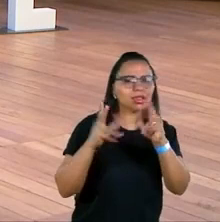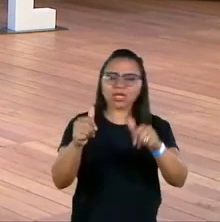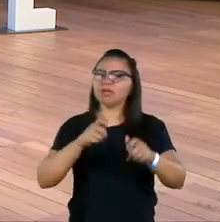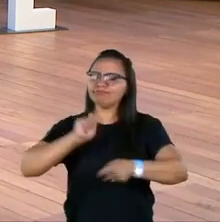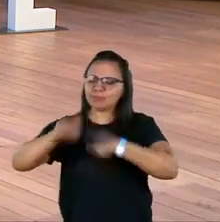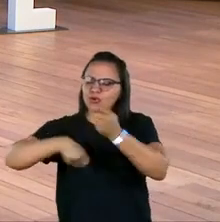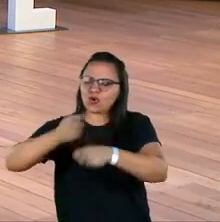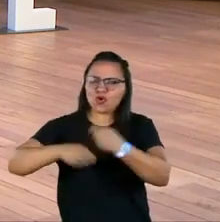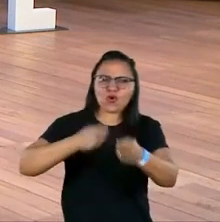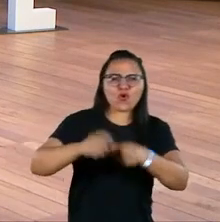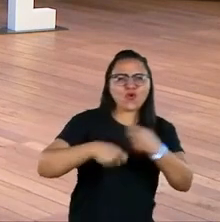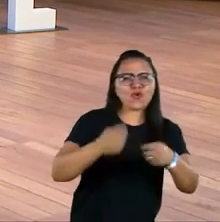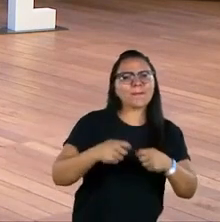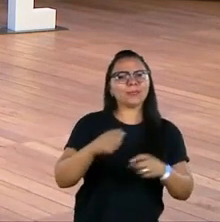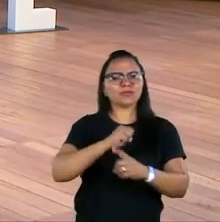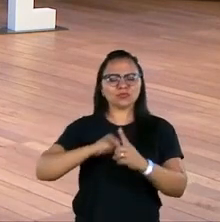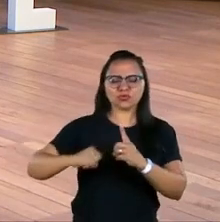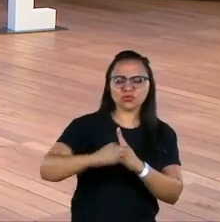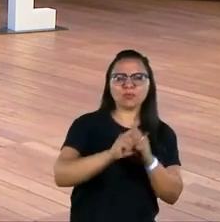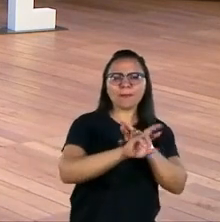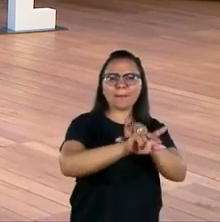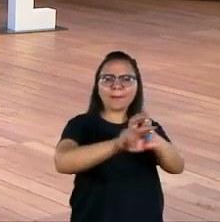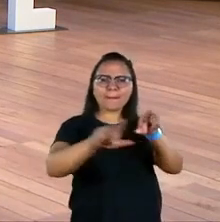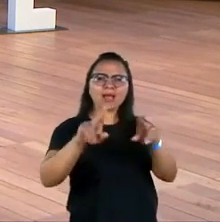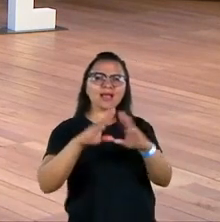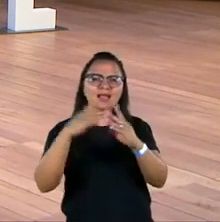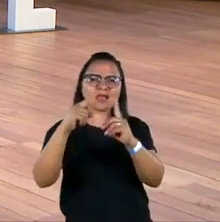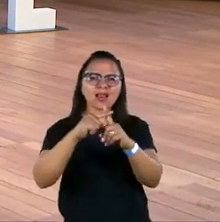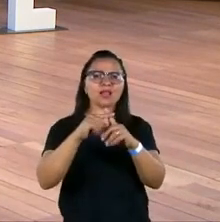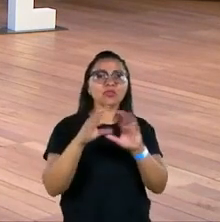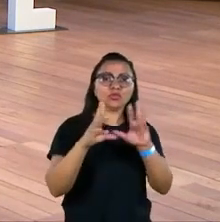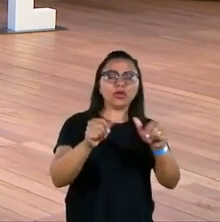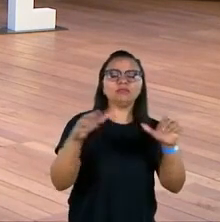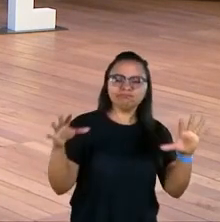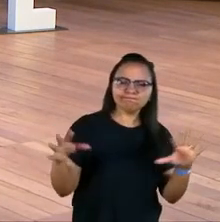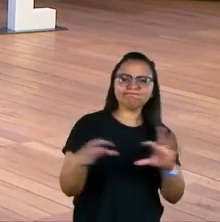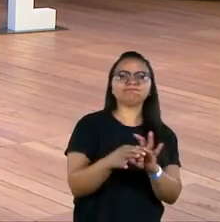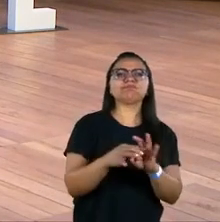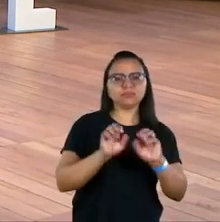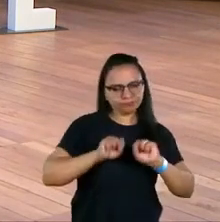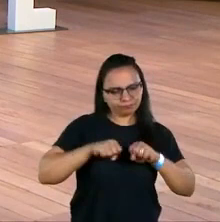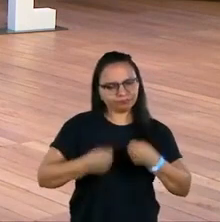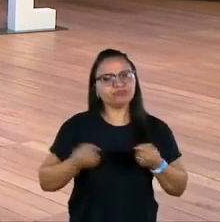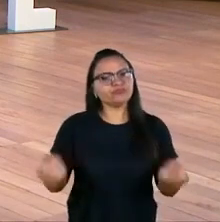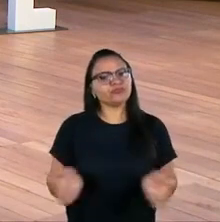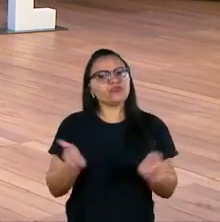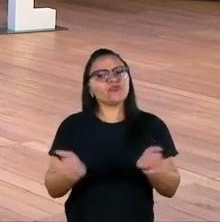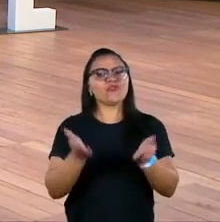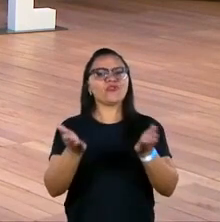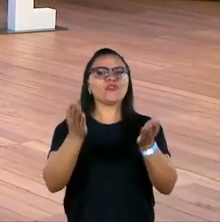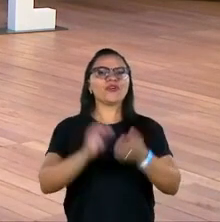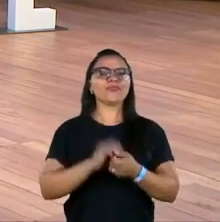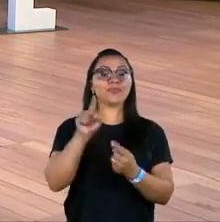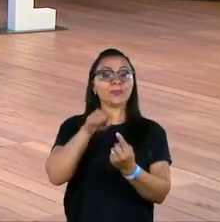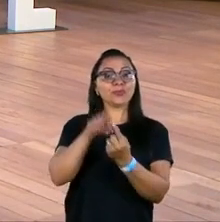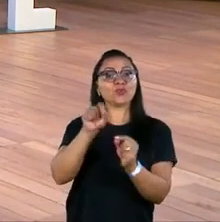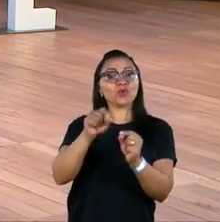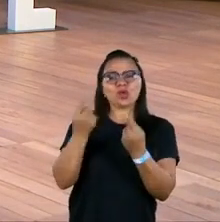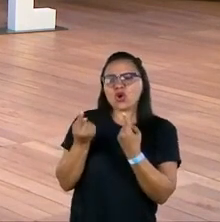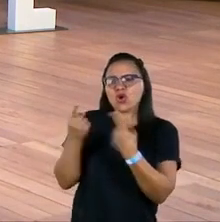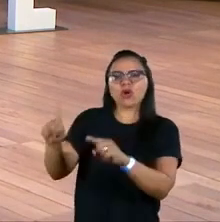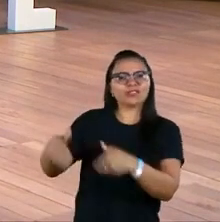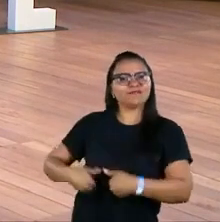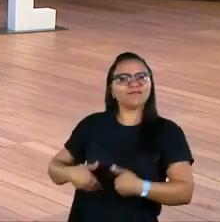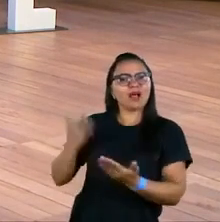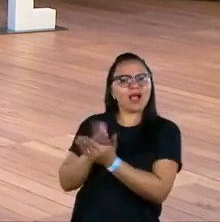econômicas, as áreas sociais, as igrejas, todo mundo tem que fazer um esforço grande no sentido de combater